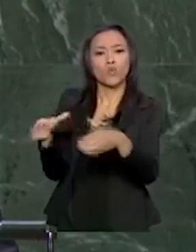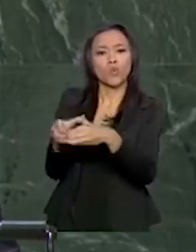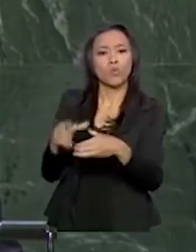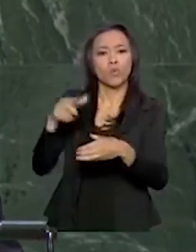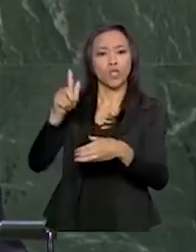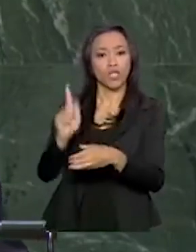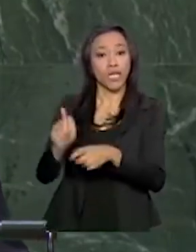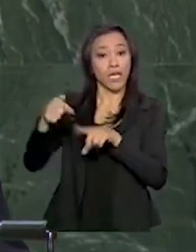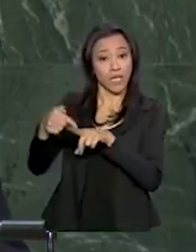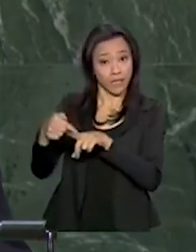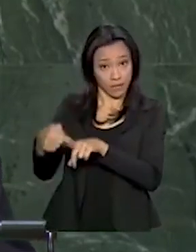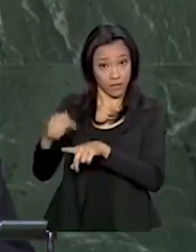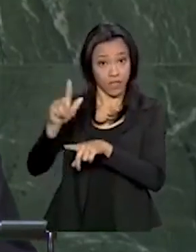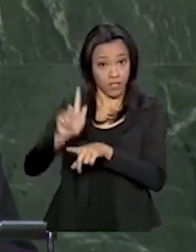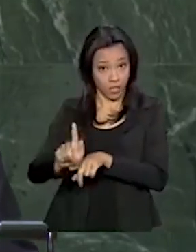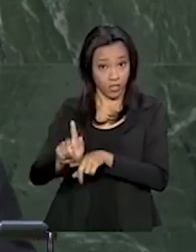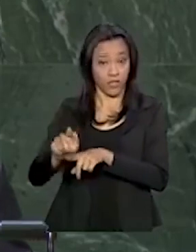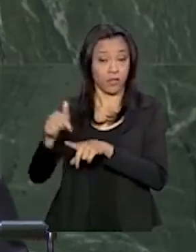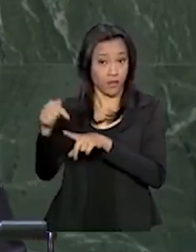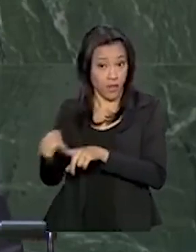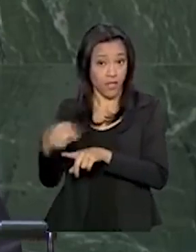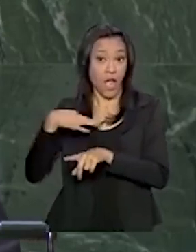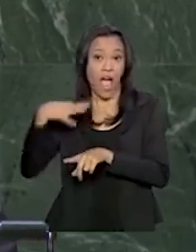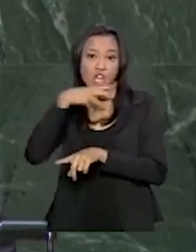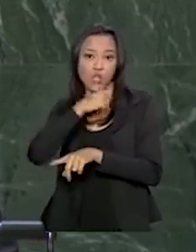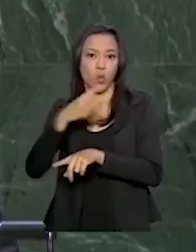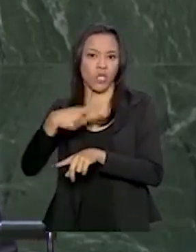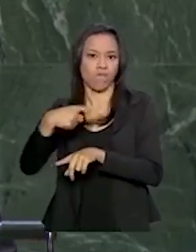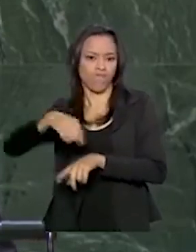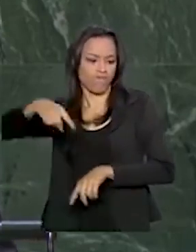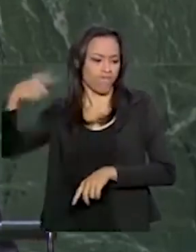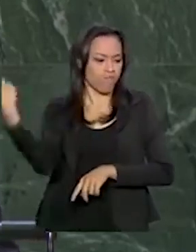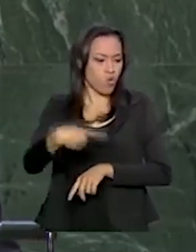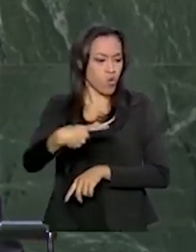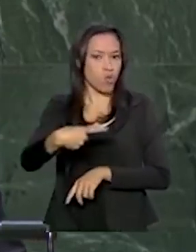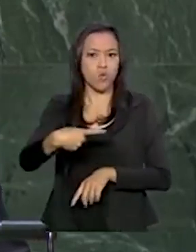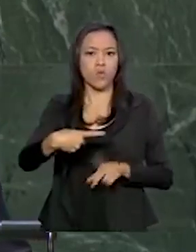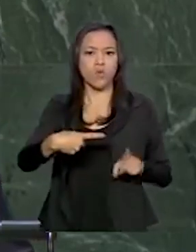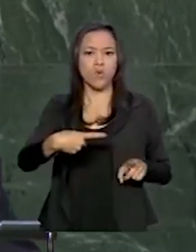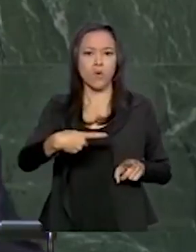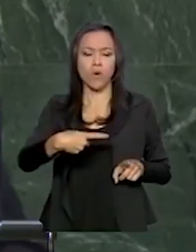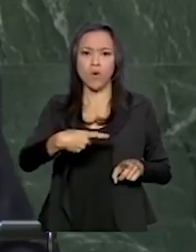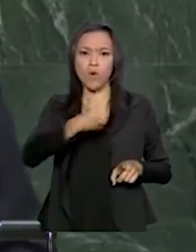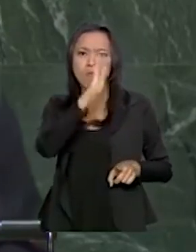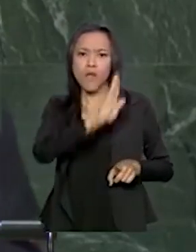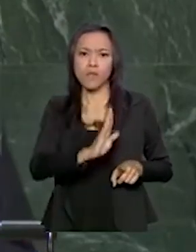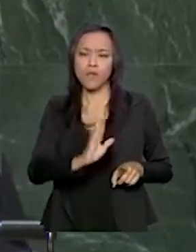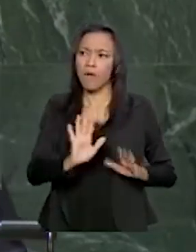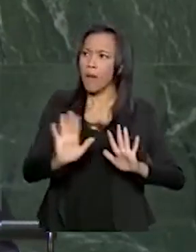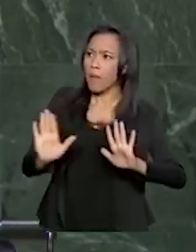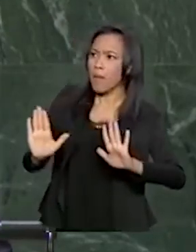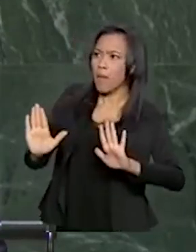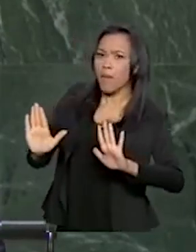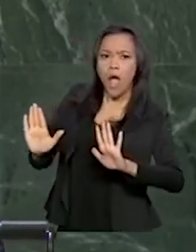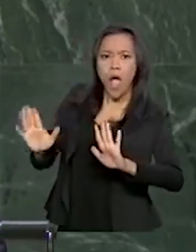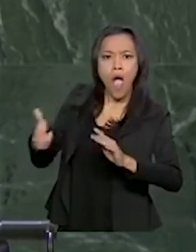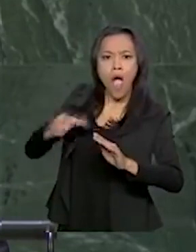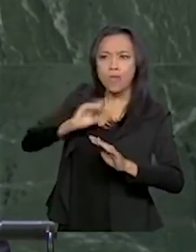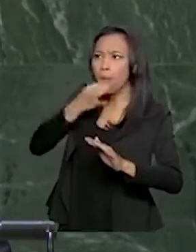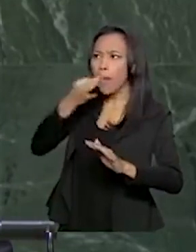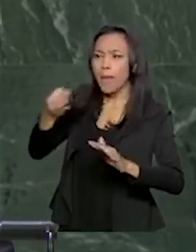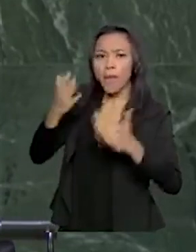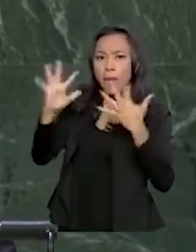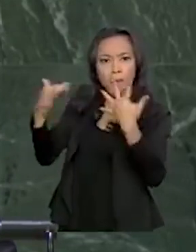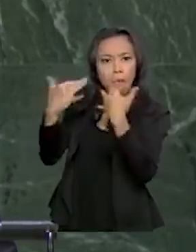ousou sugerir aplicar sanções ao Brasil sem sequer nos ouvir. Agradeço